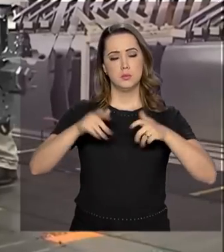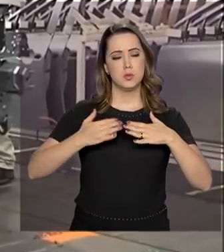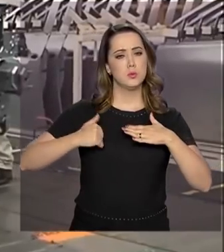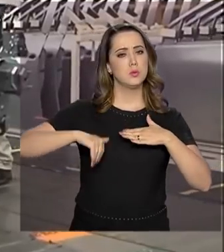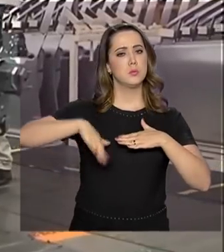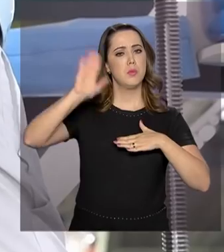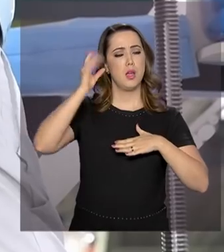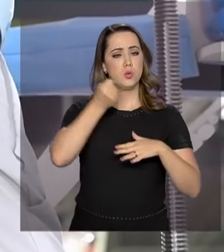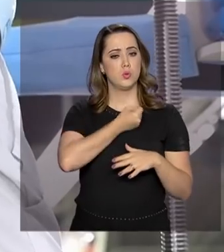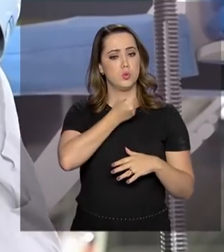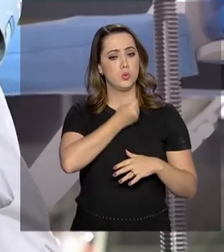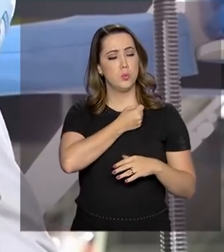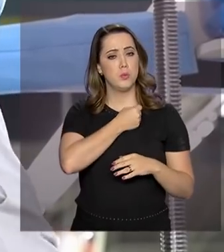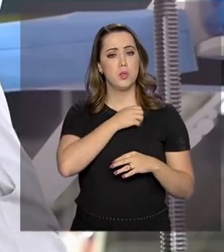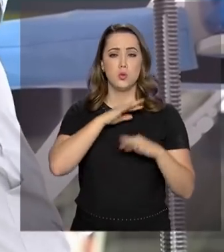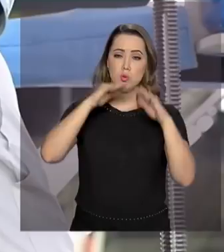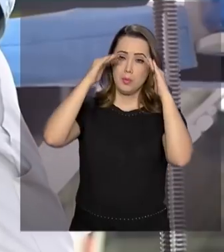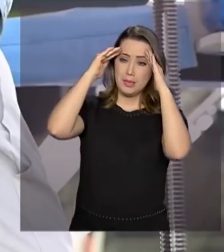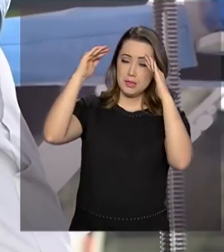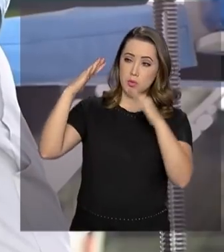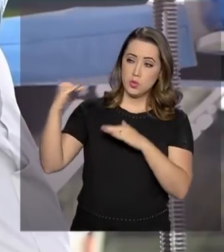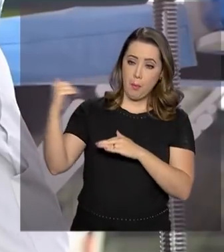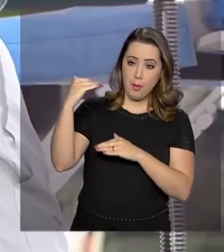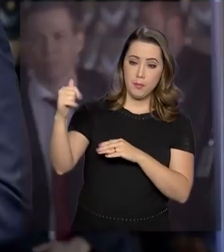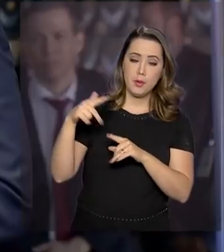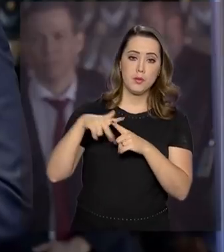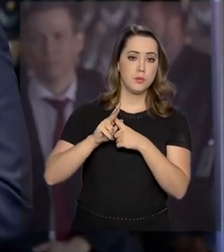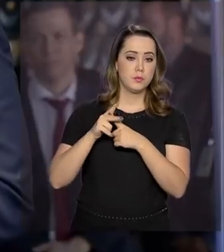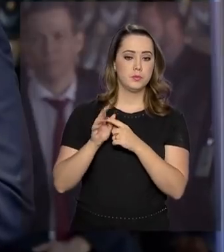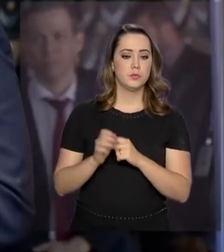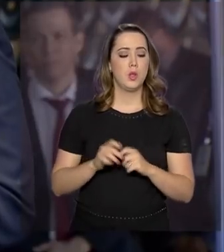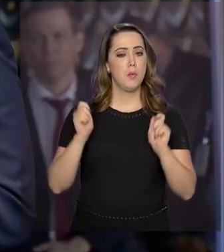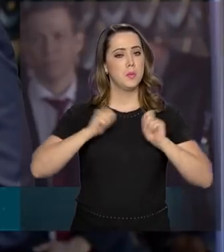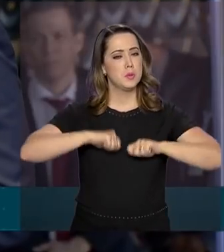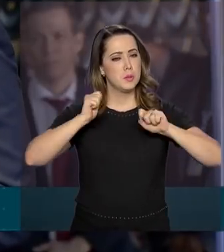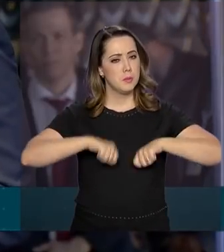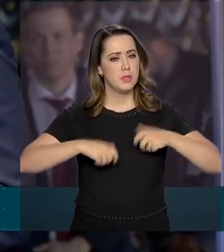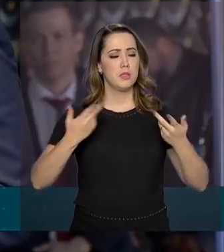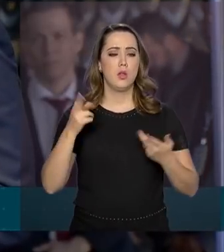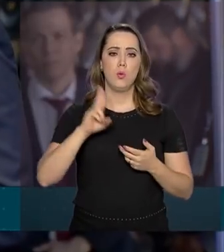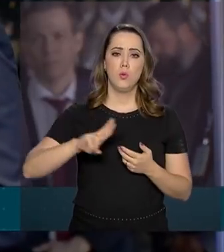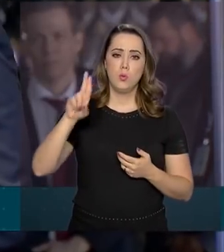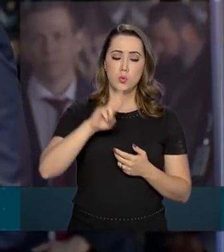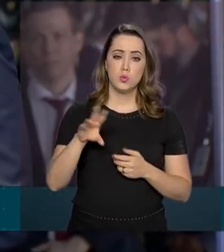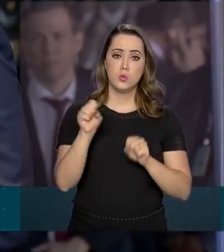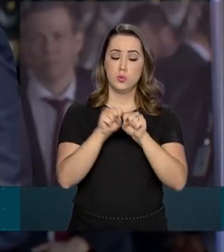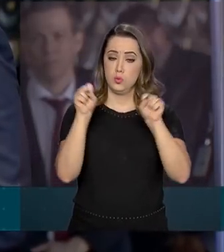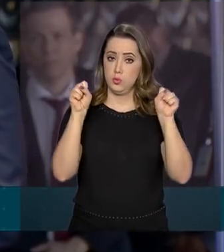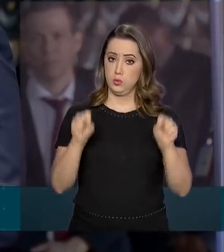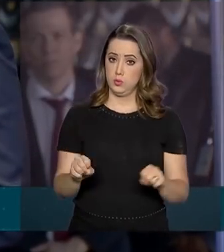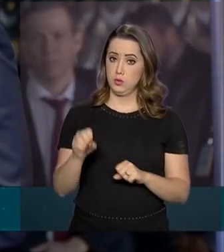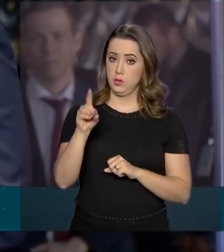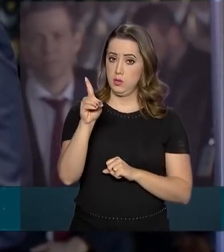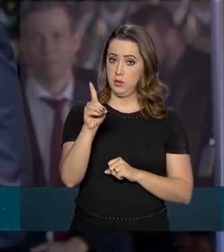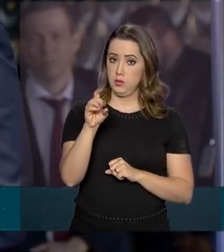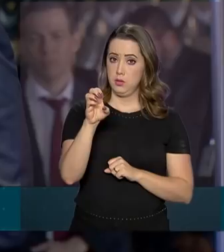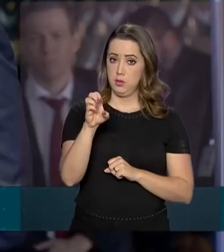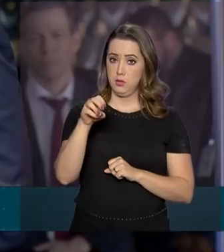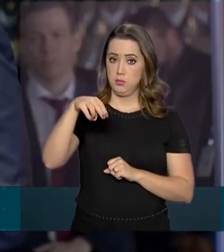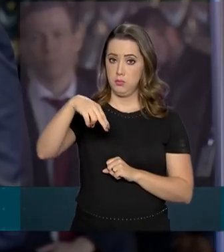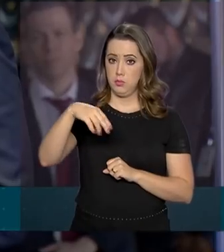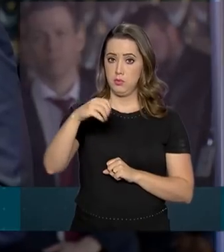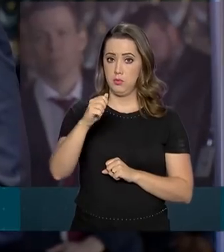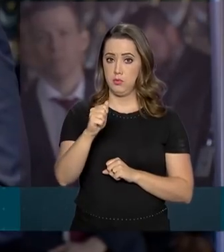aumentar o índice de atendimento às solicitações. Ela vai permitir o uso do sistema do Denatran, do sistema do